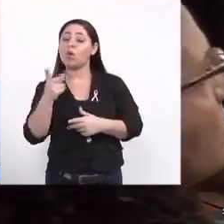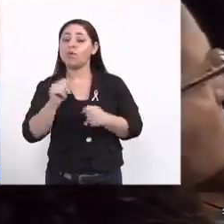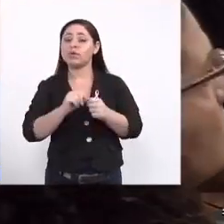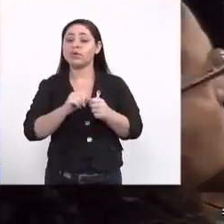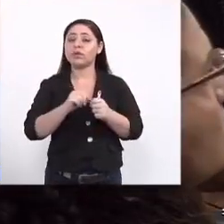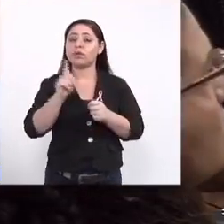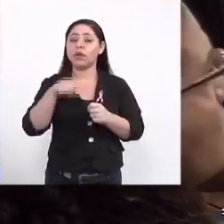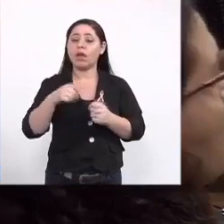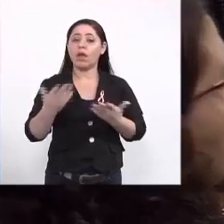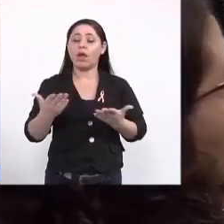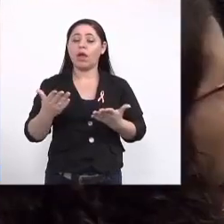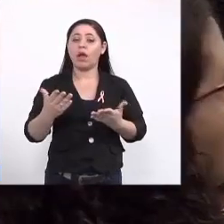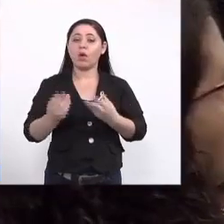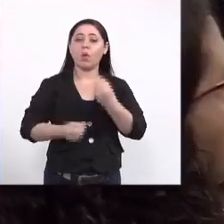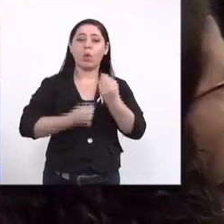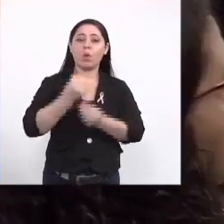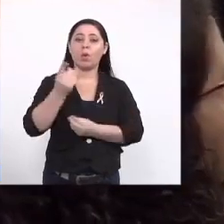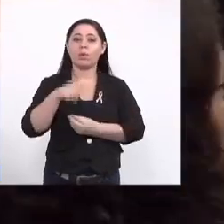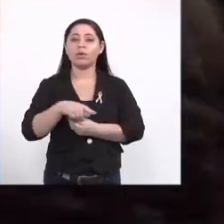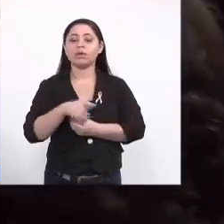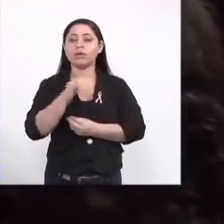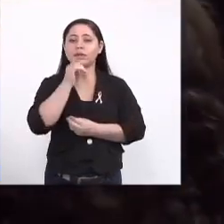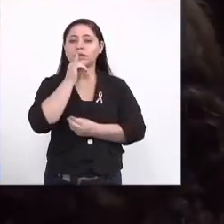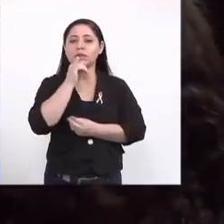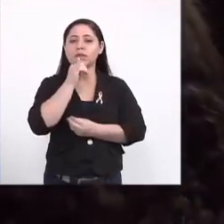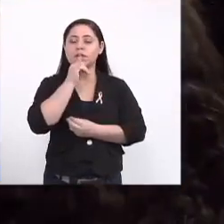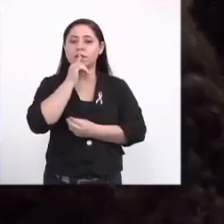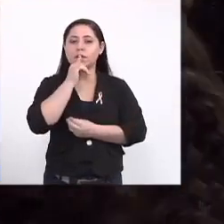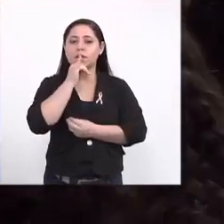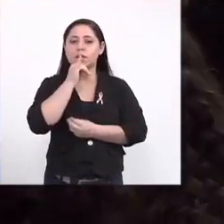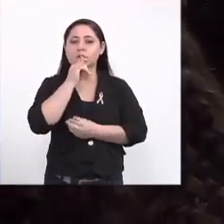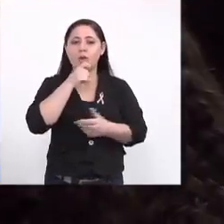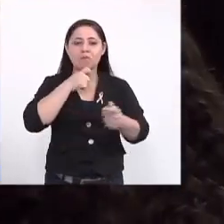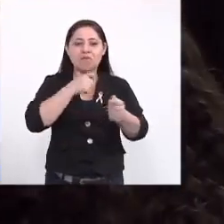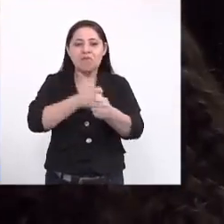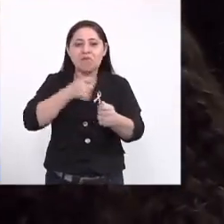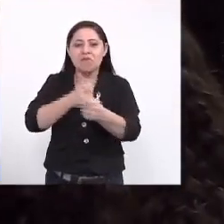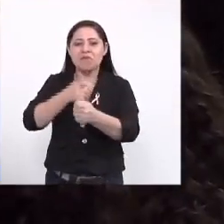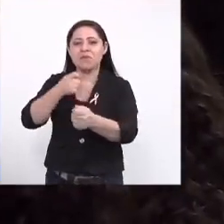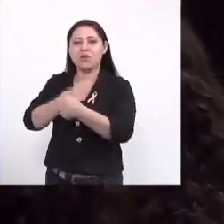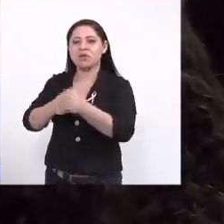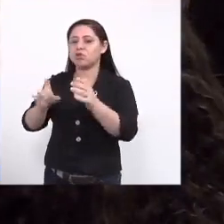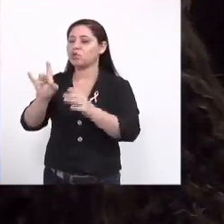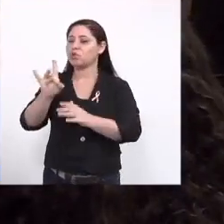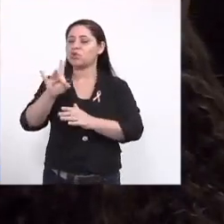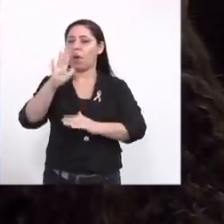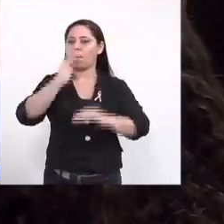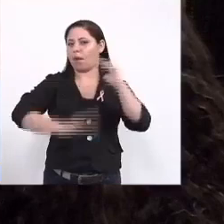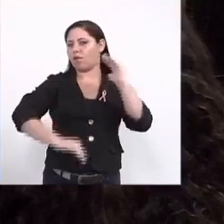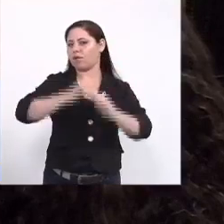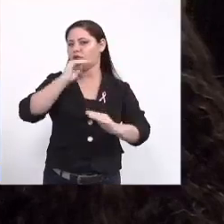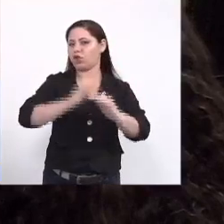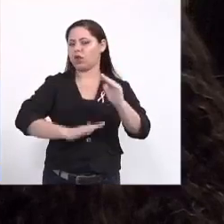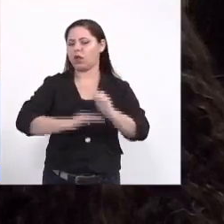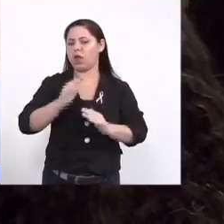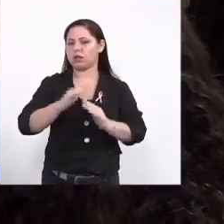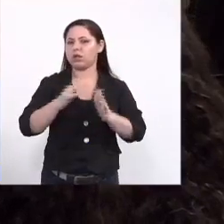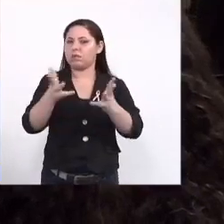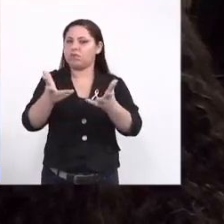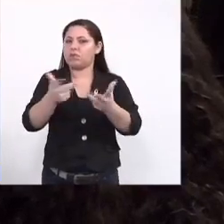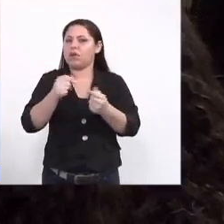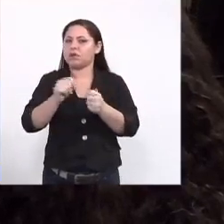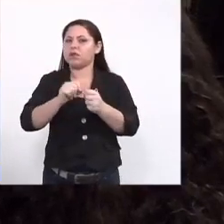fazer o que se é feito hoje ainda que é a questão dos nossos larvicidas só os profissionais capacitados a estarem